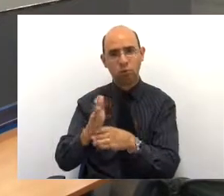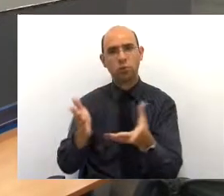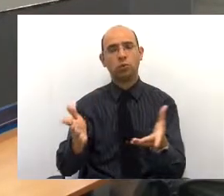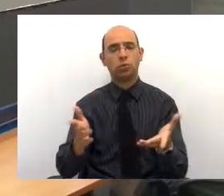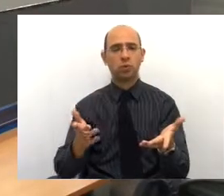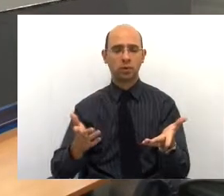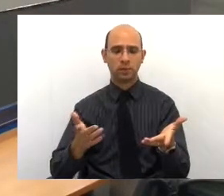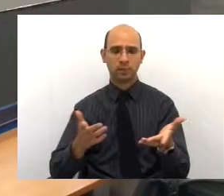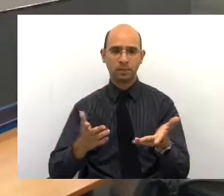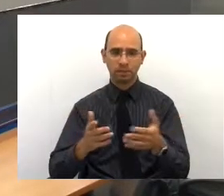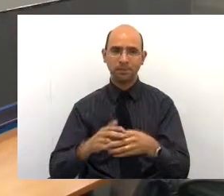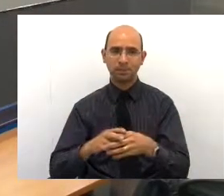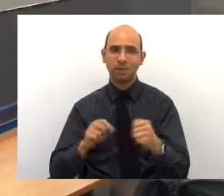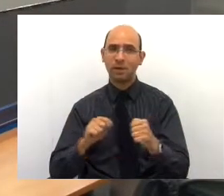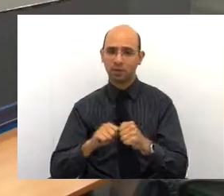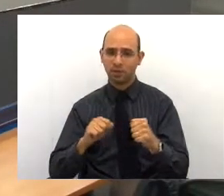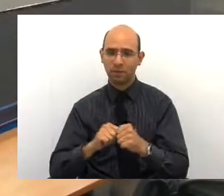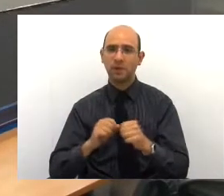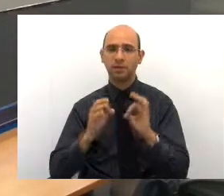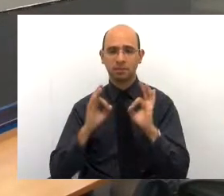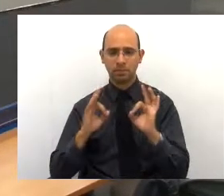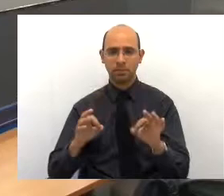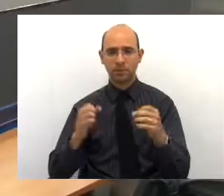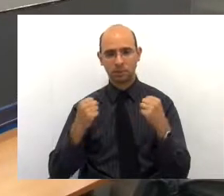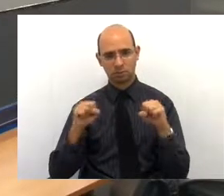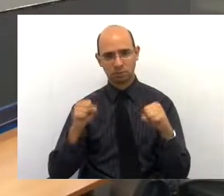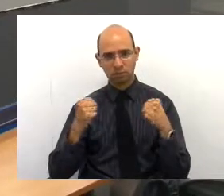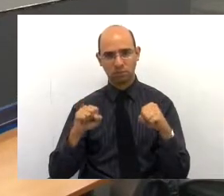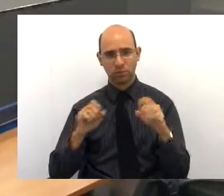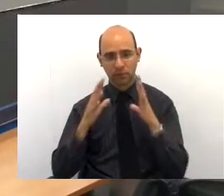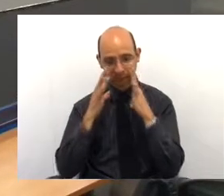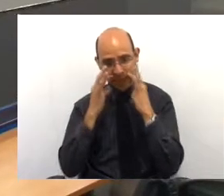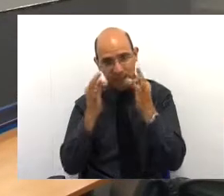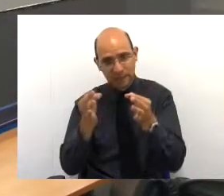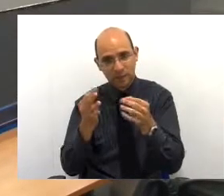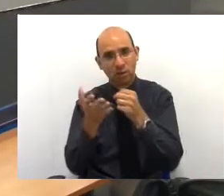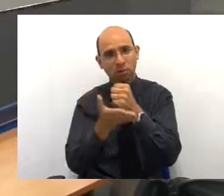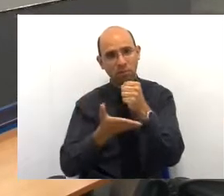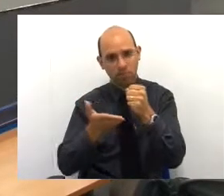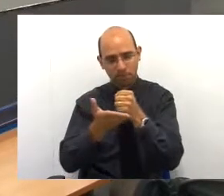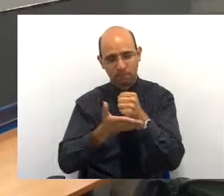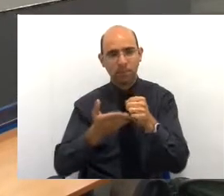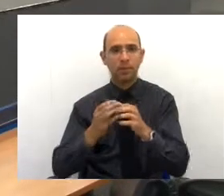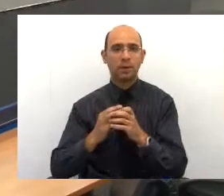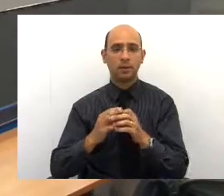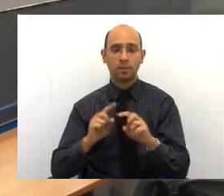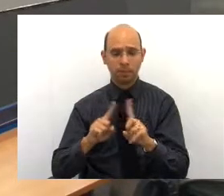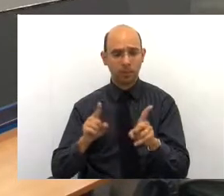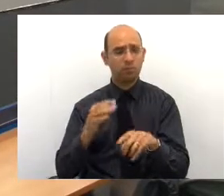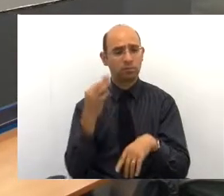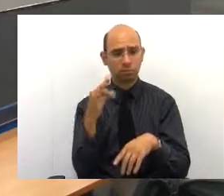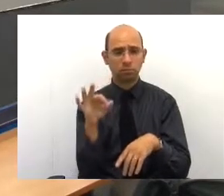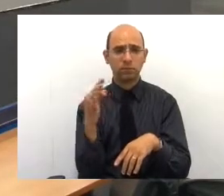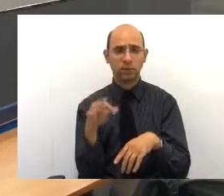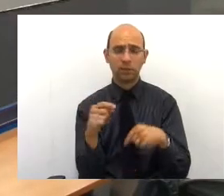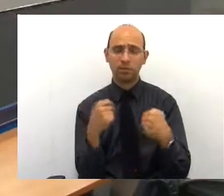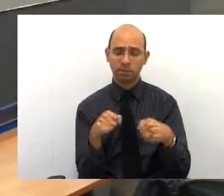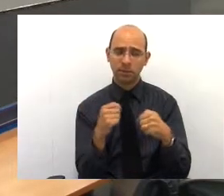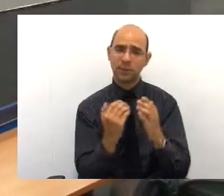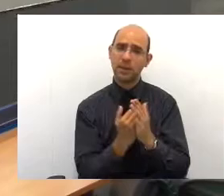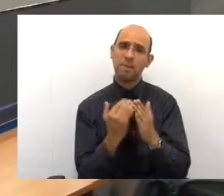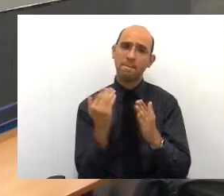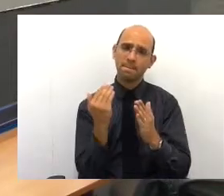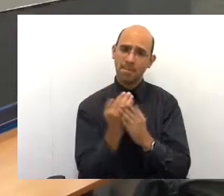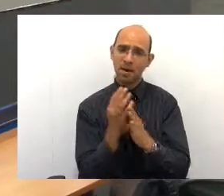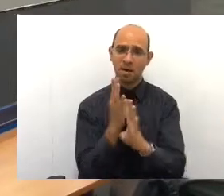faz algum exercício na atenção básica. básica. Mas, concordo, tem que ter mais, porque a